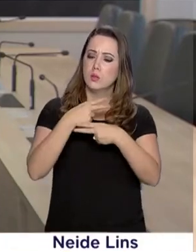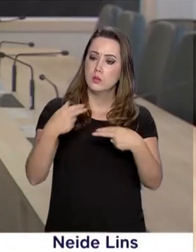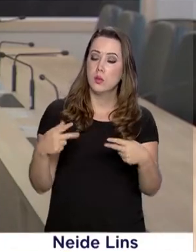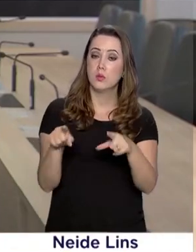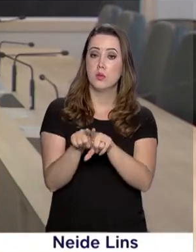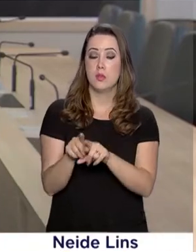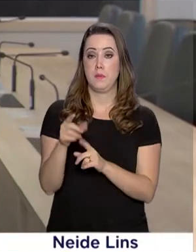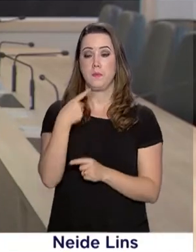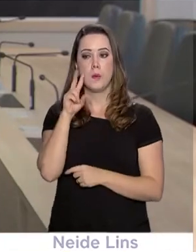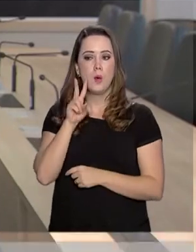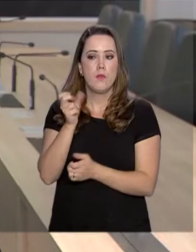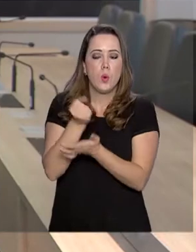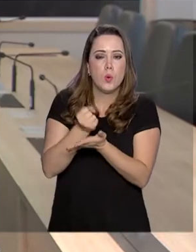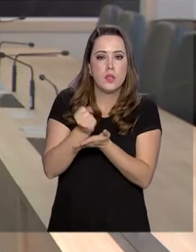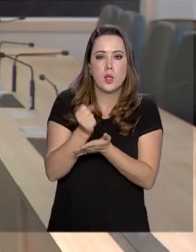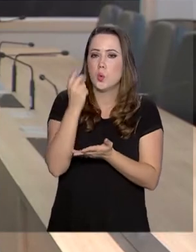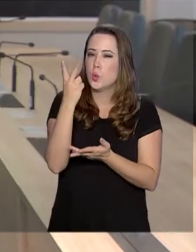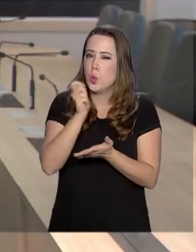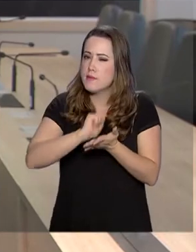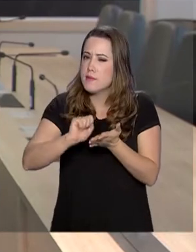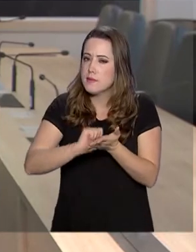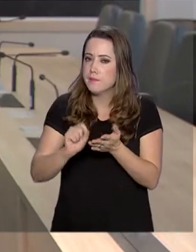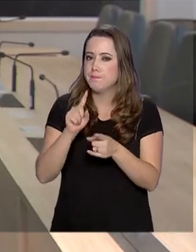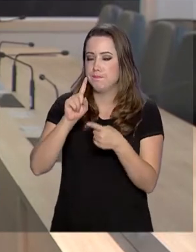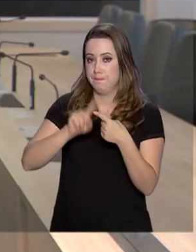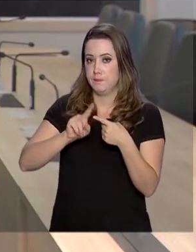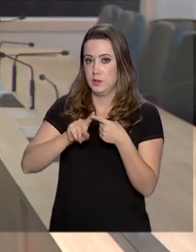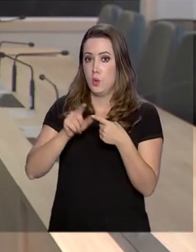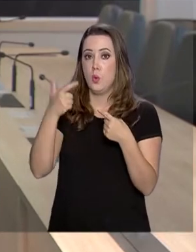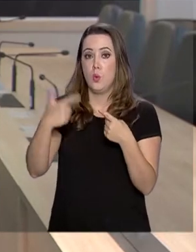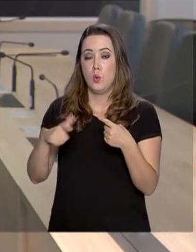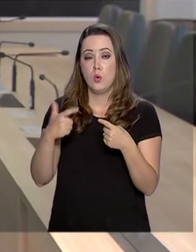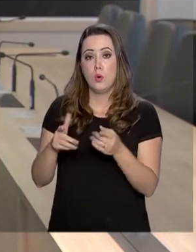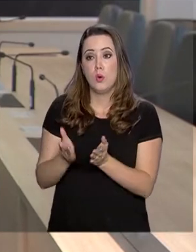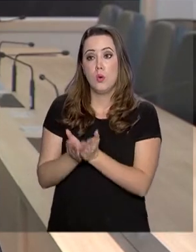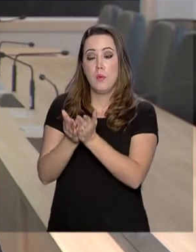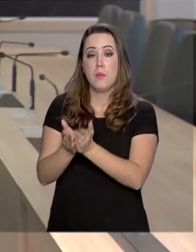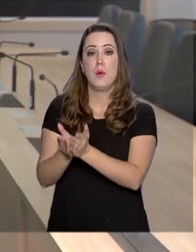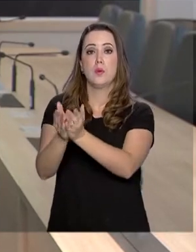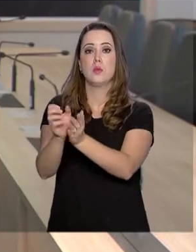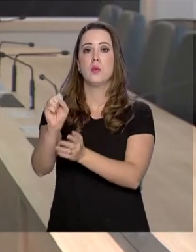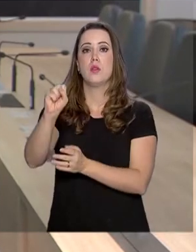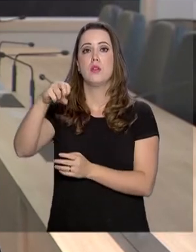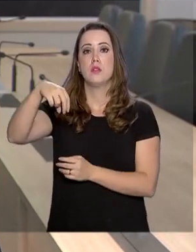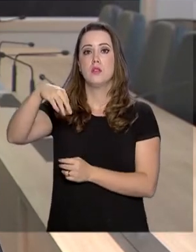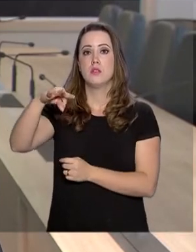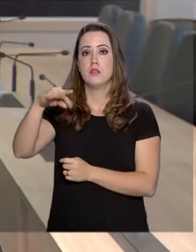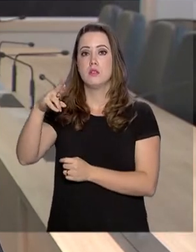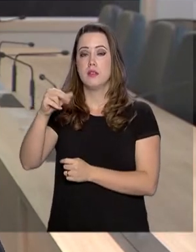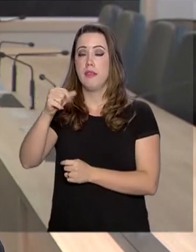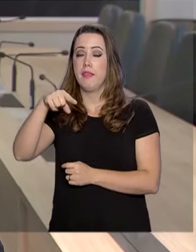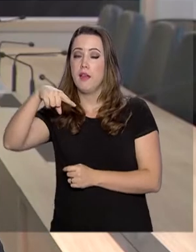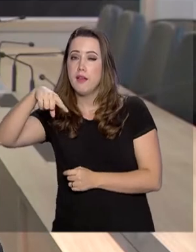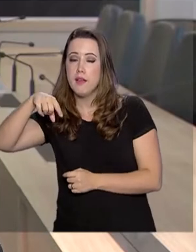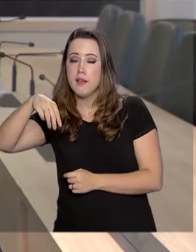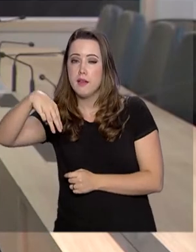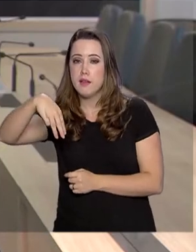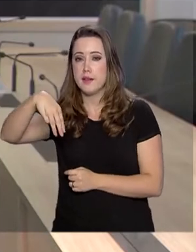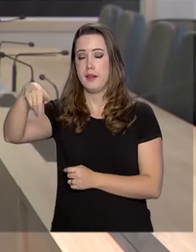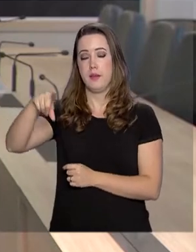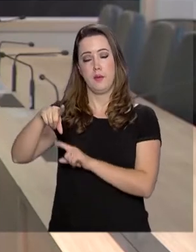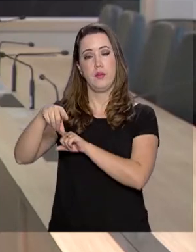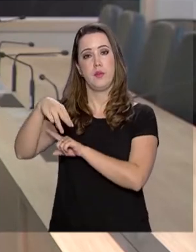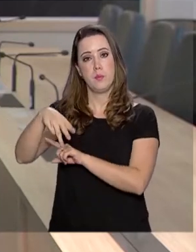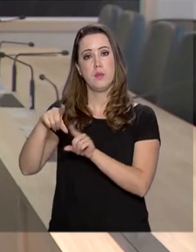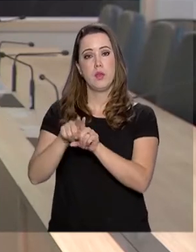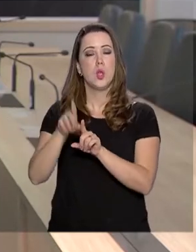de dois contratos. Um deles foi o arrendamento do terminal de granéis líquidos do Porto de Santarém, que fica no estado do Pará. O outro, a adesão do terminal